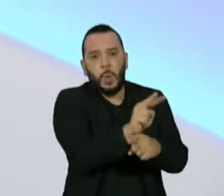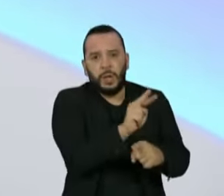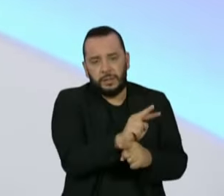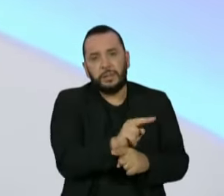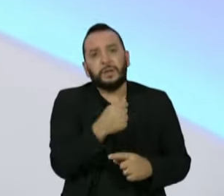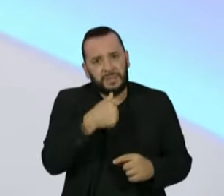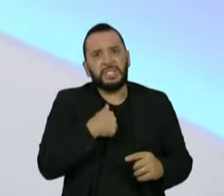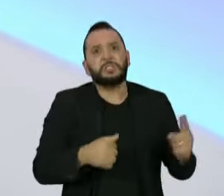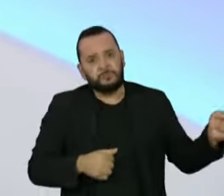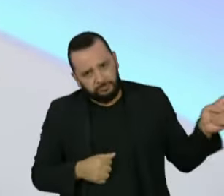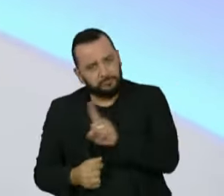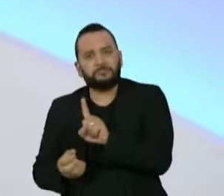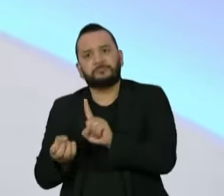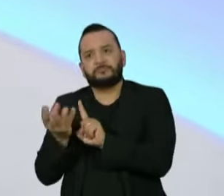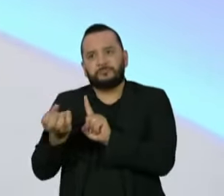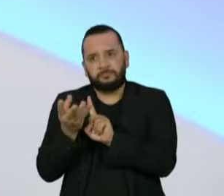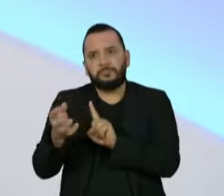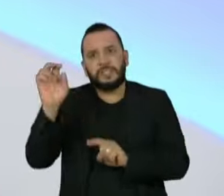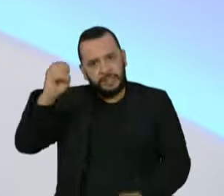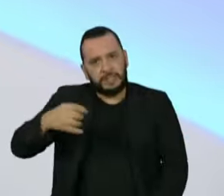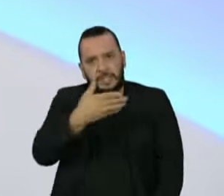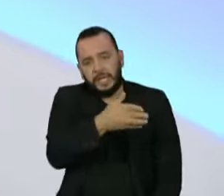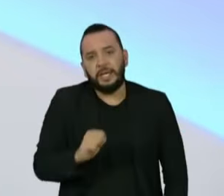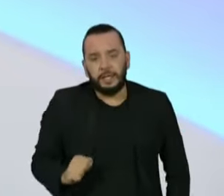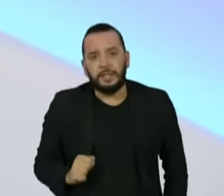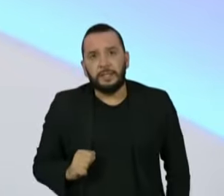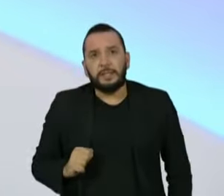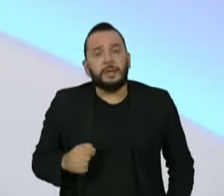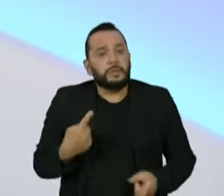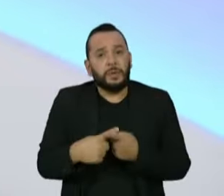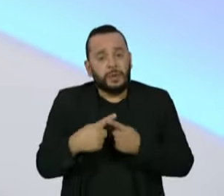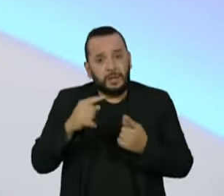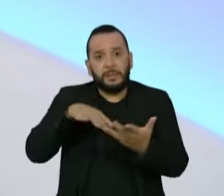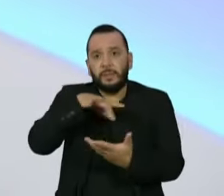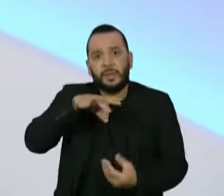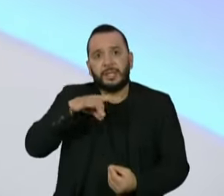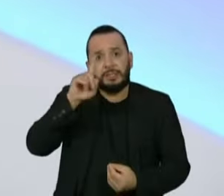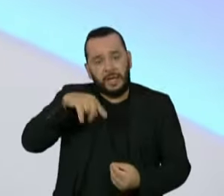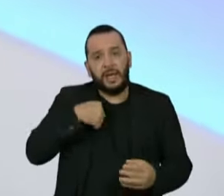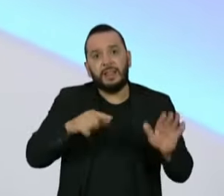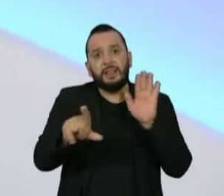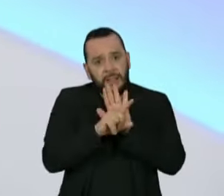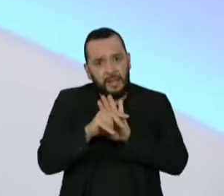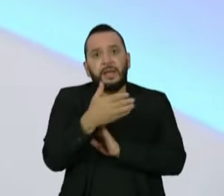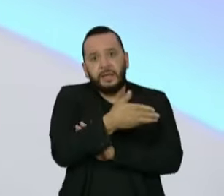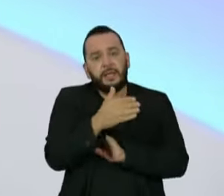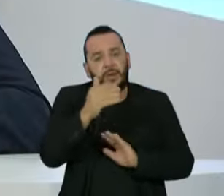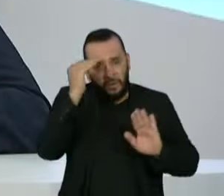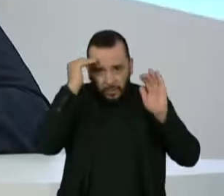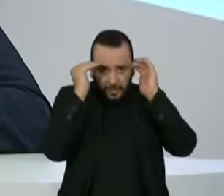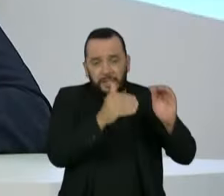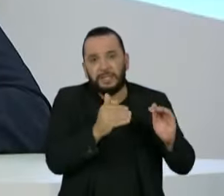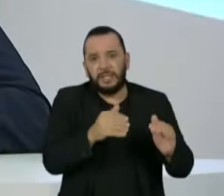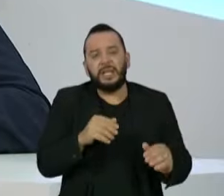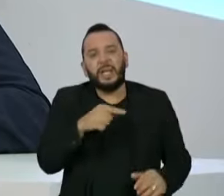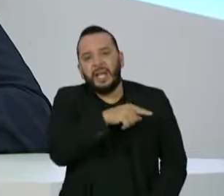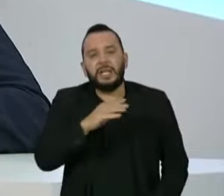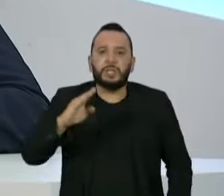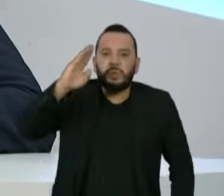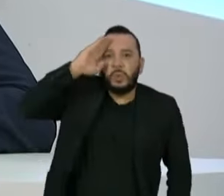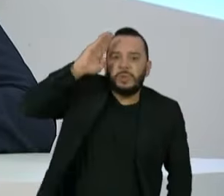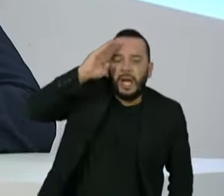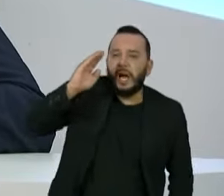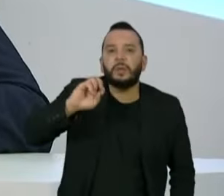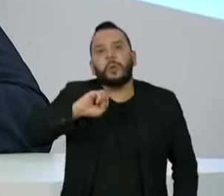de chamar ou deixar de indiciá-lo. Numa democracia está todo mundo submetido à mesma lei. Não interessa se usar farda ou não. Mas o senhor acha que esse receio